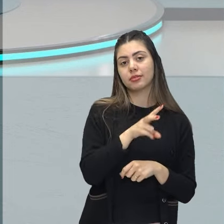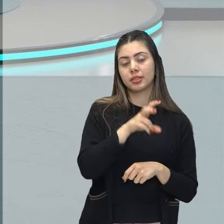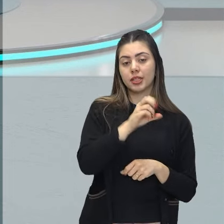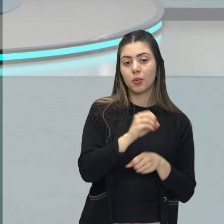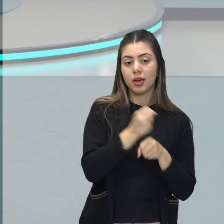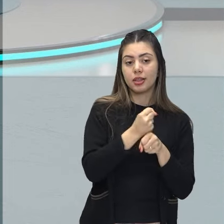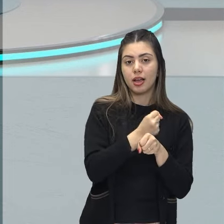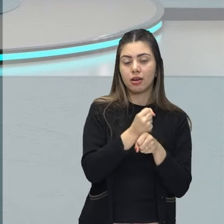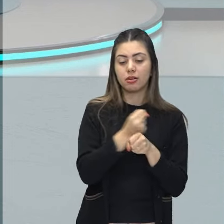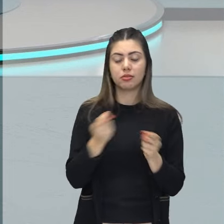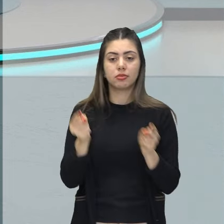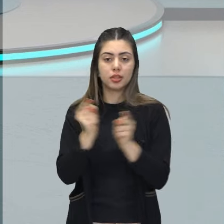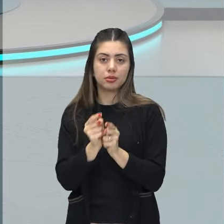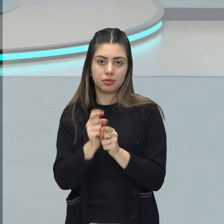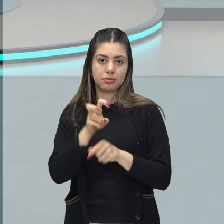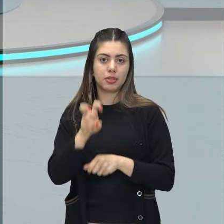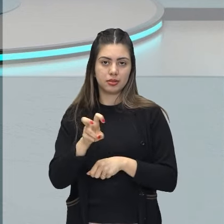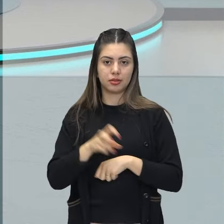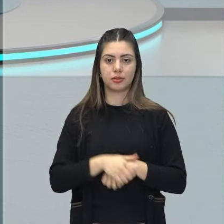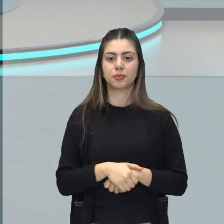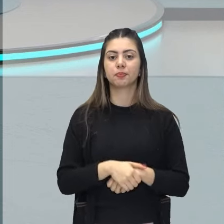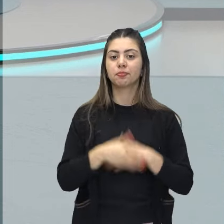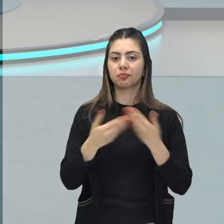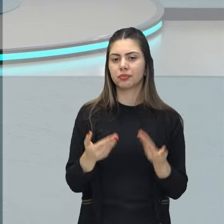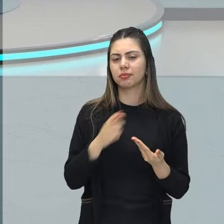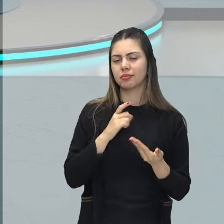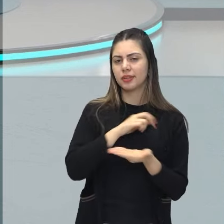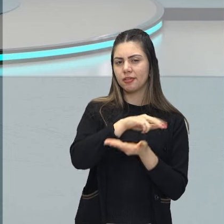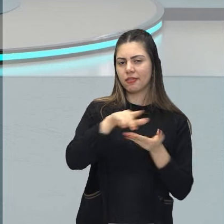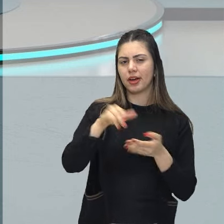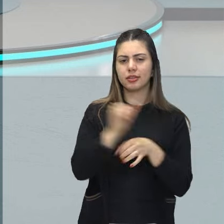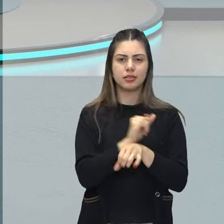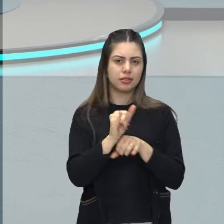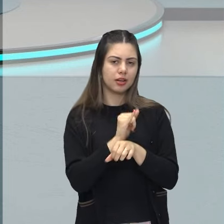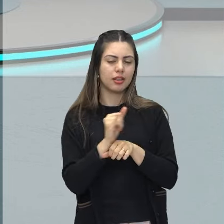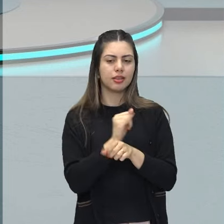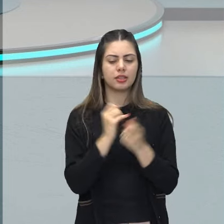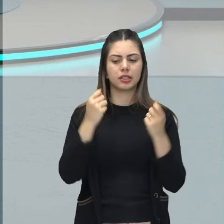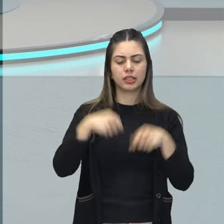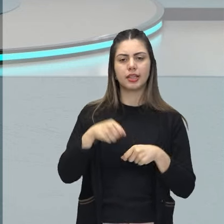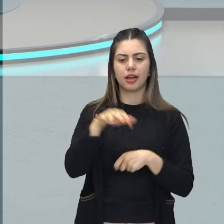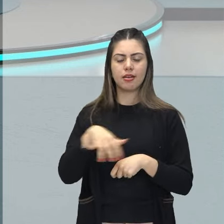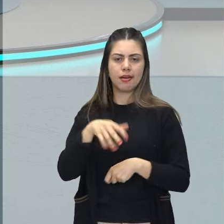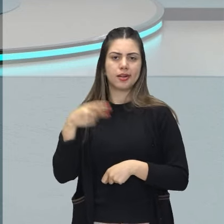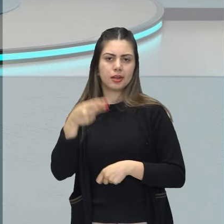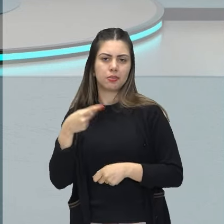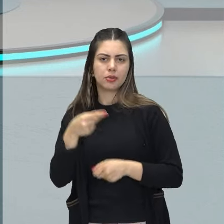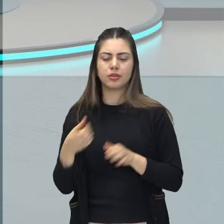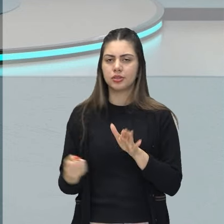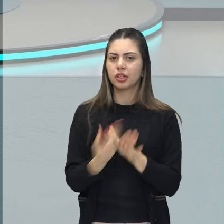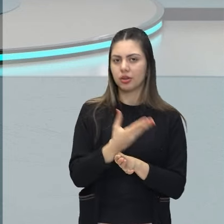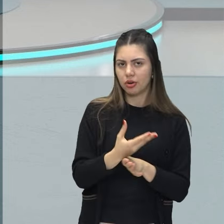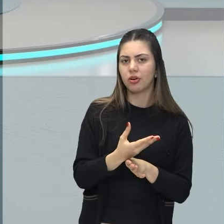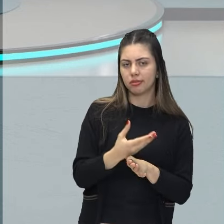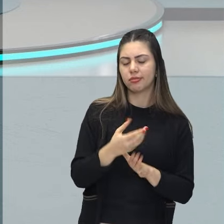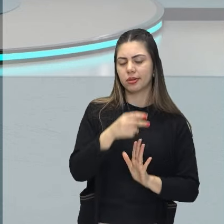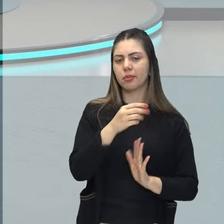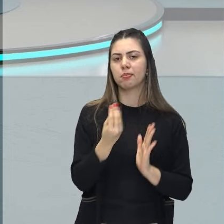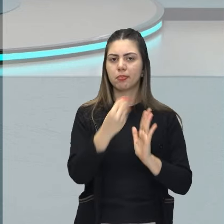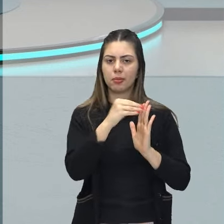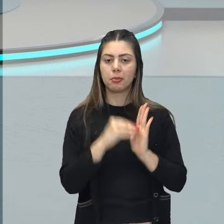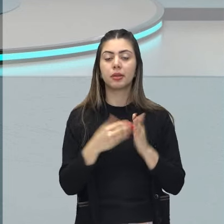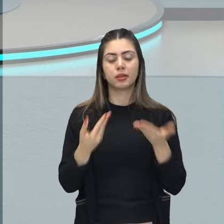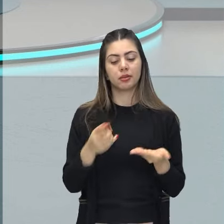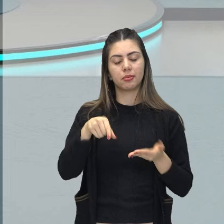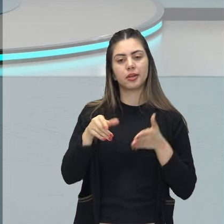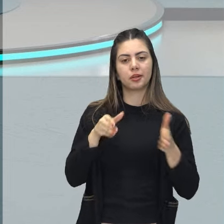em 5. Diversas medidas foram tomadas, políticas públicas foram implementadas. E é justamente nesse